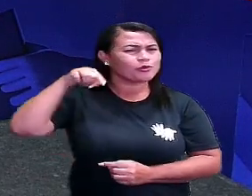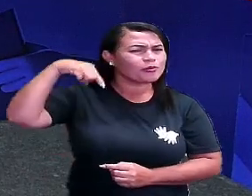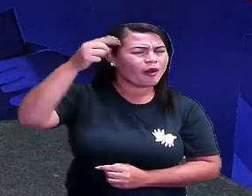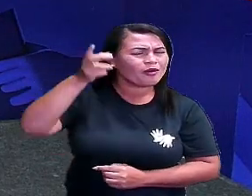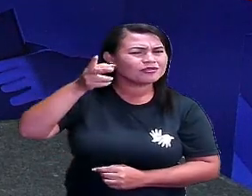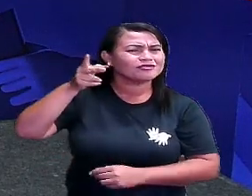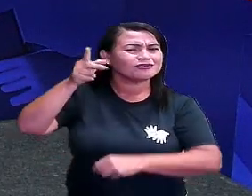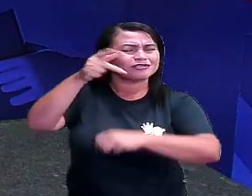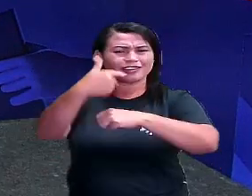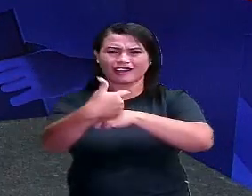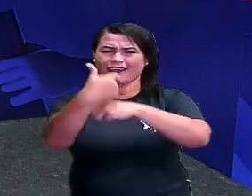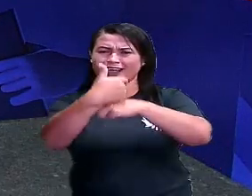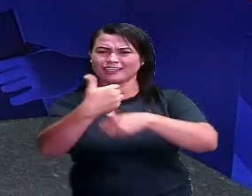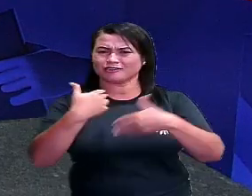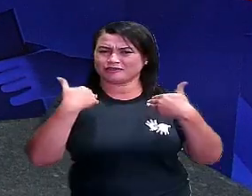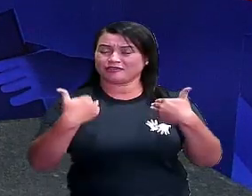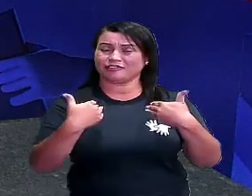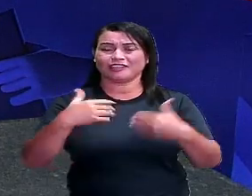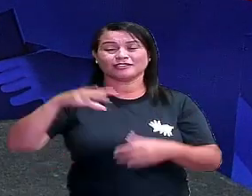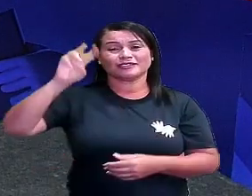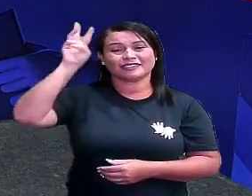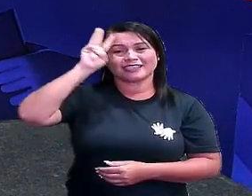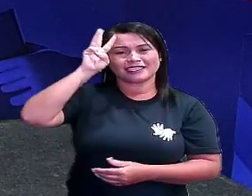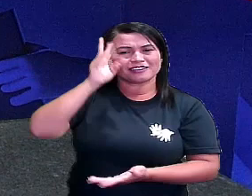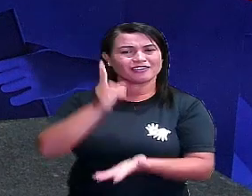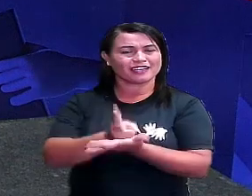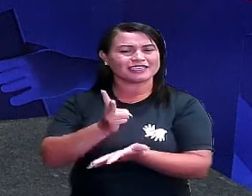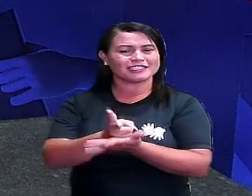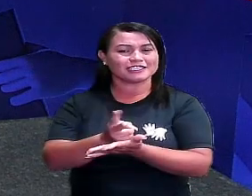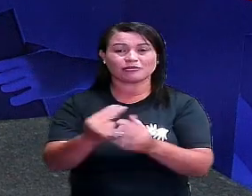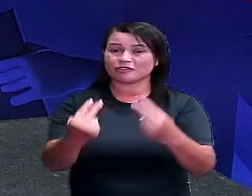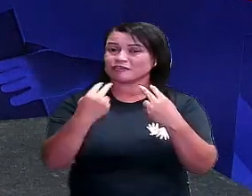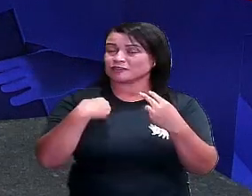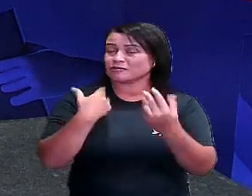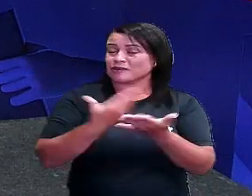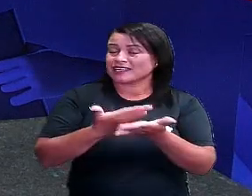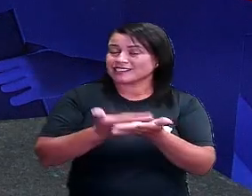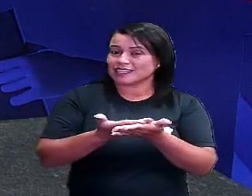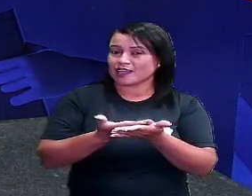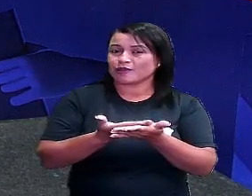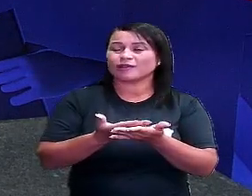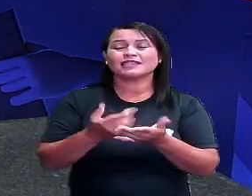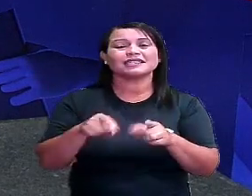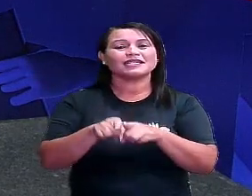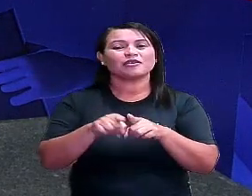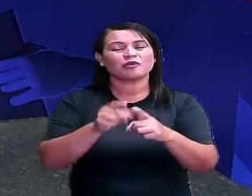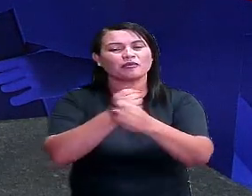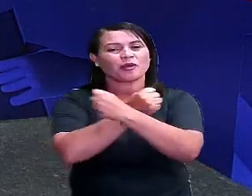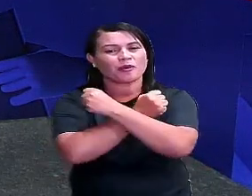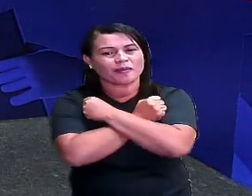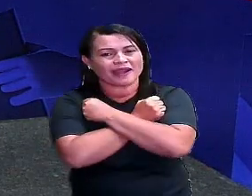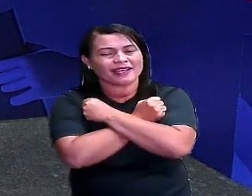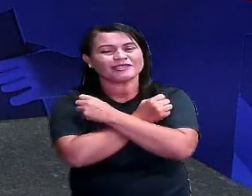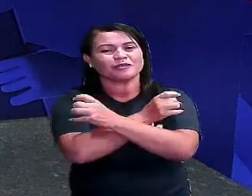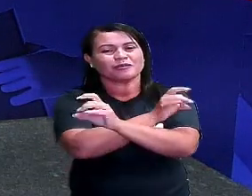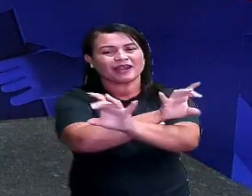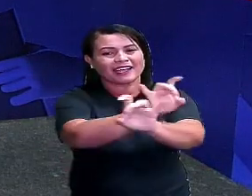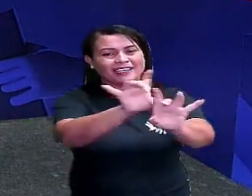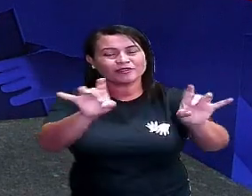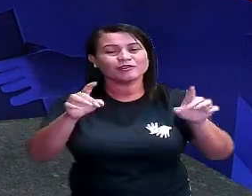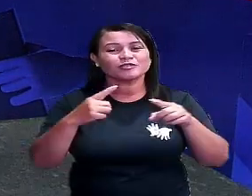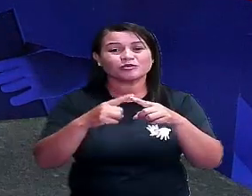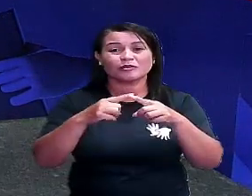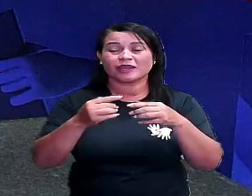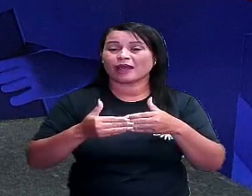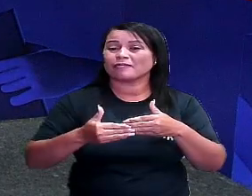lado da telinha, toda terça-feira assistindo as minhas aulas. E deixar o meu abraço, porque a partir de abril